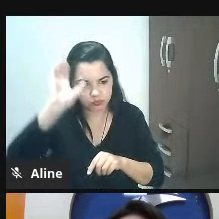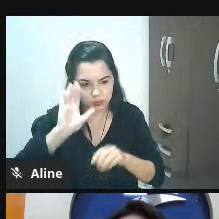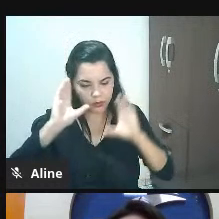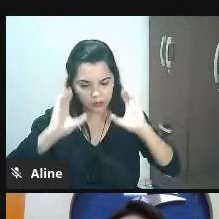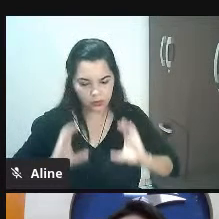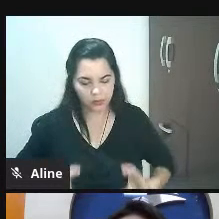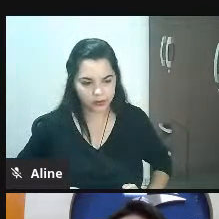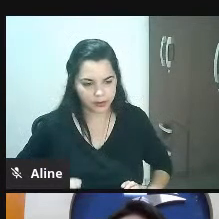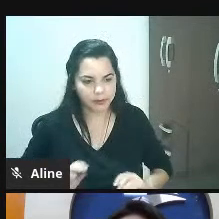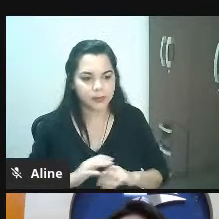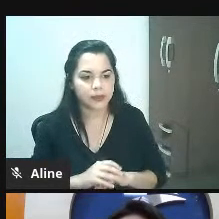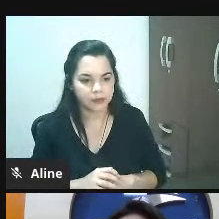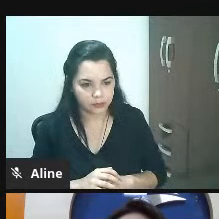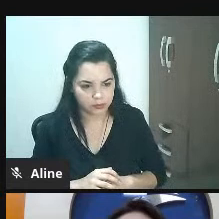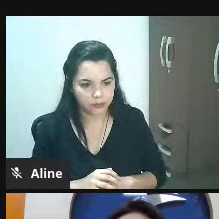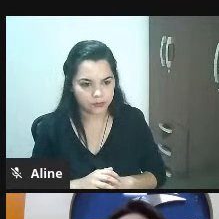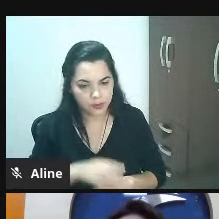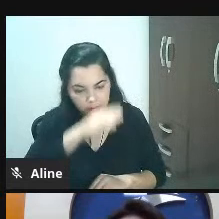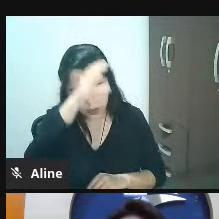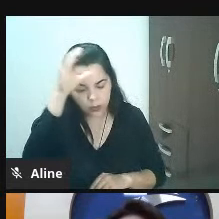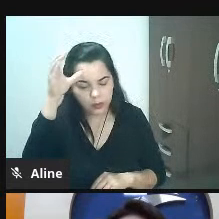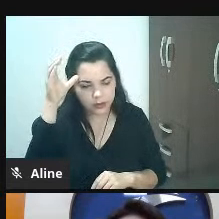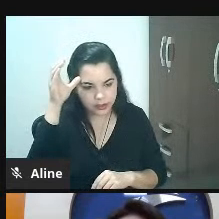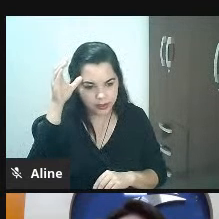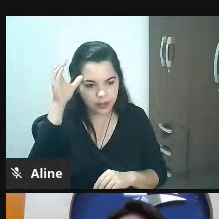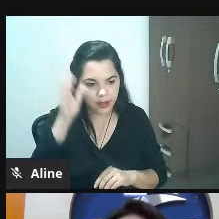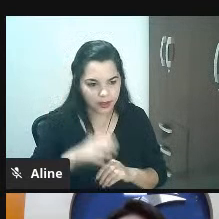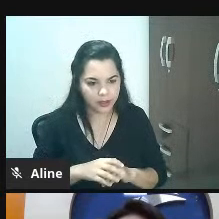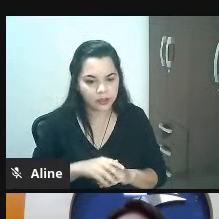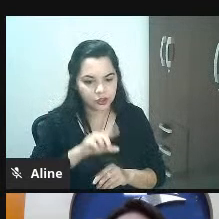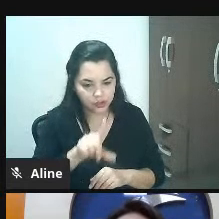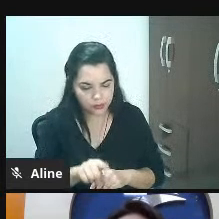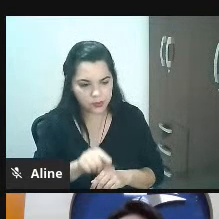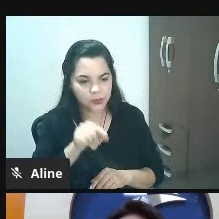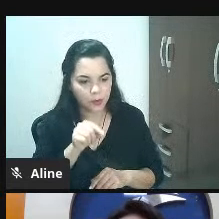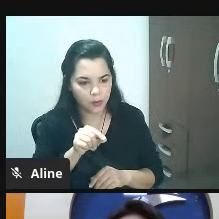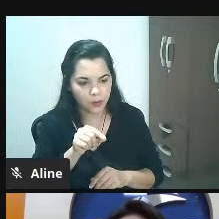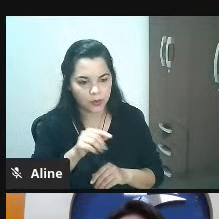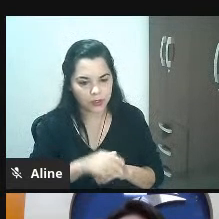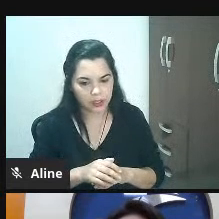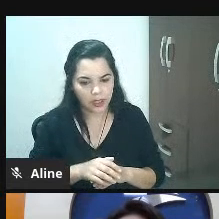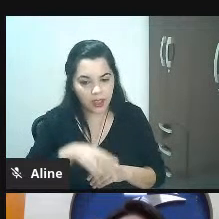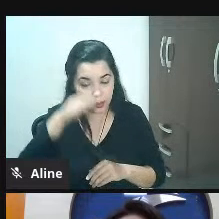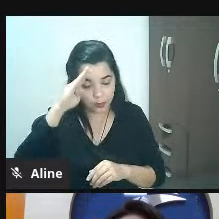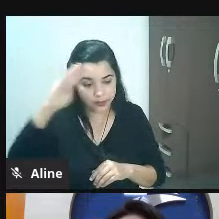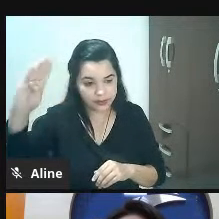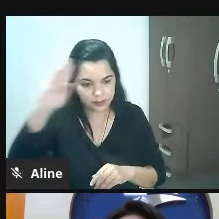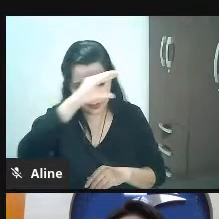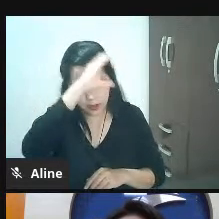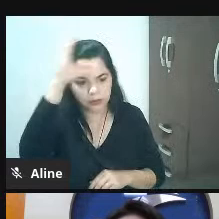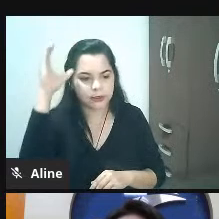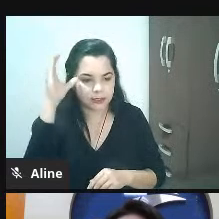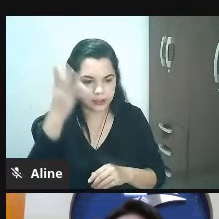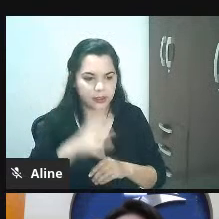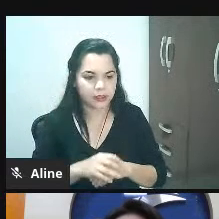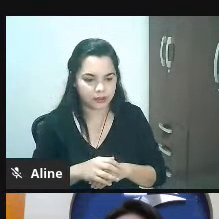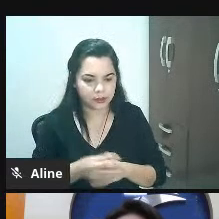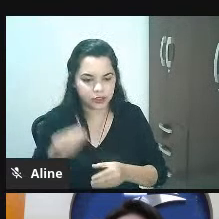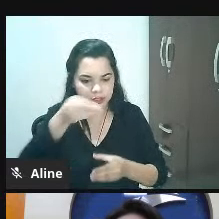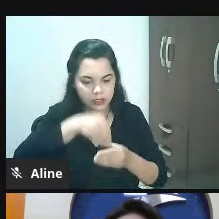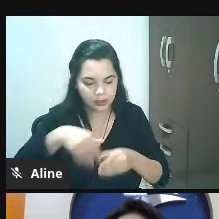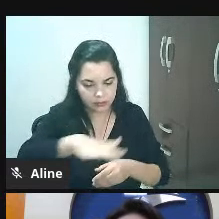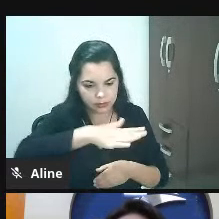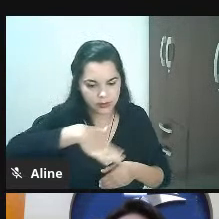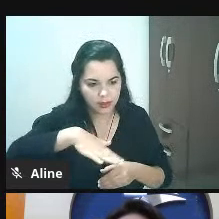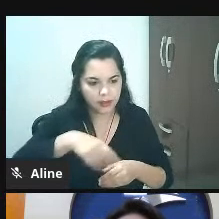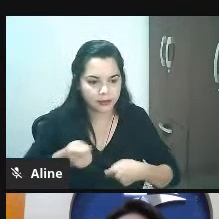é o balizador de tudo ele hoje escolhe então assim na NRF teve umas duas NRF aí pra trás que eu ouvi